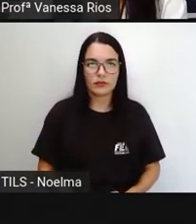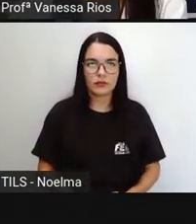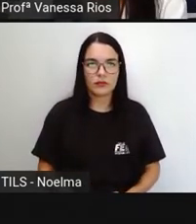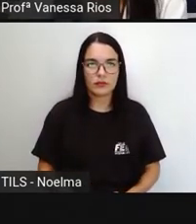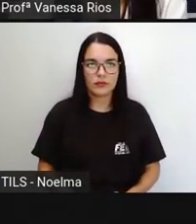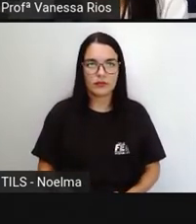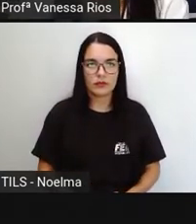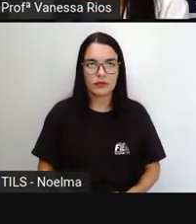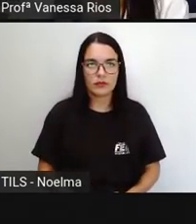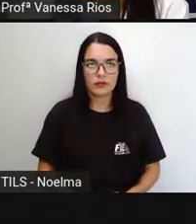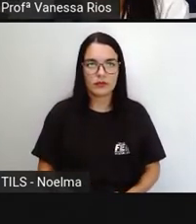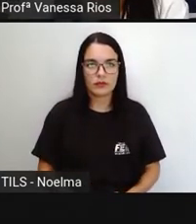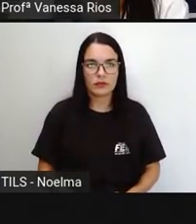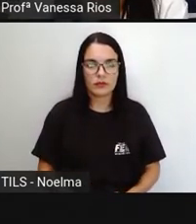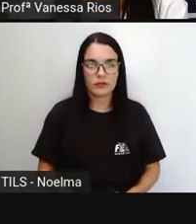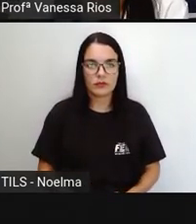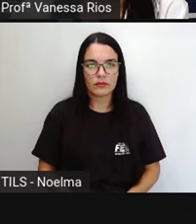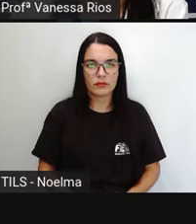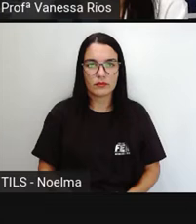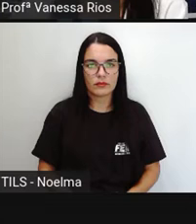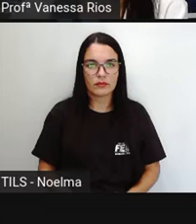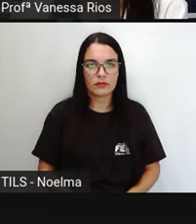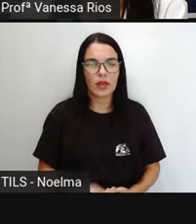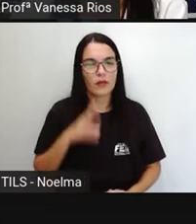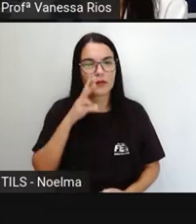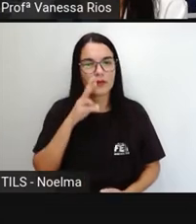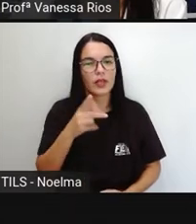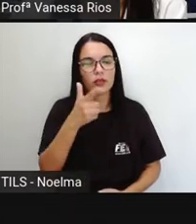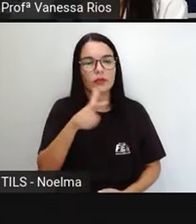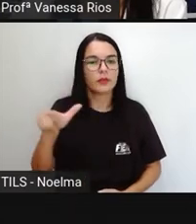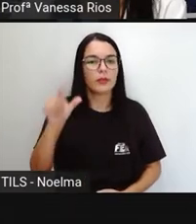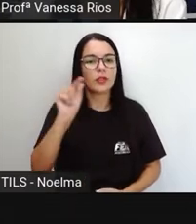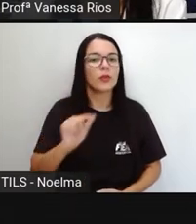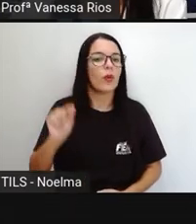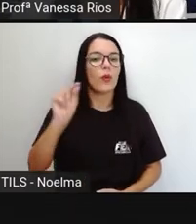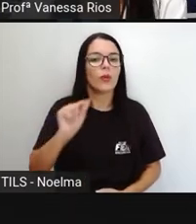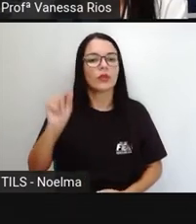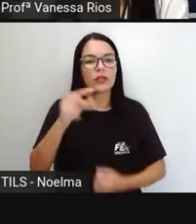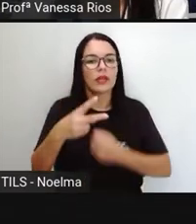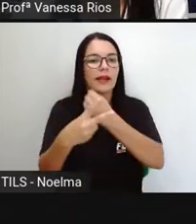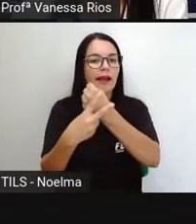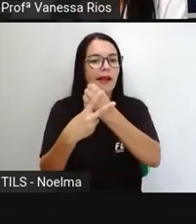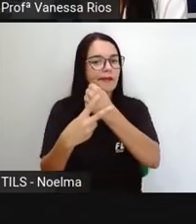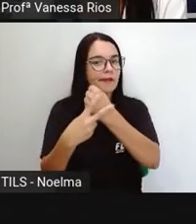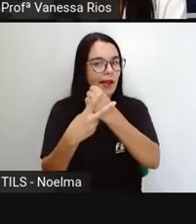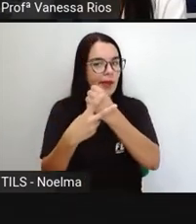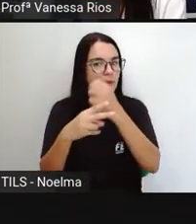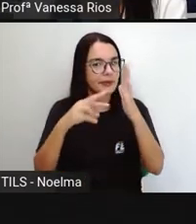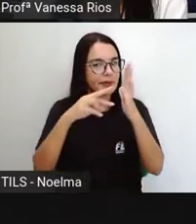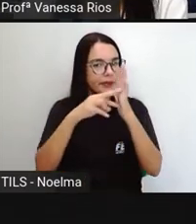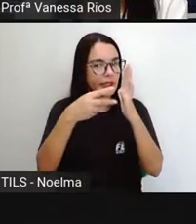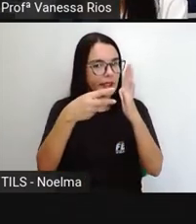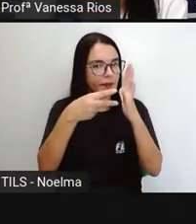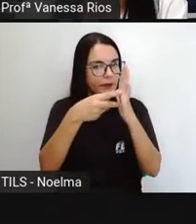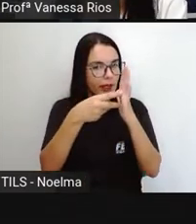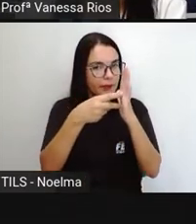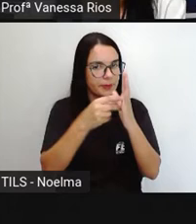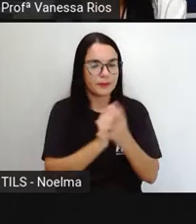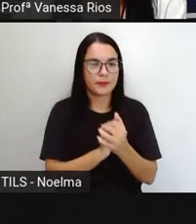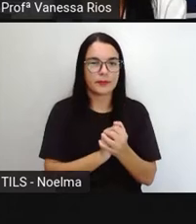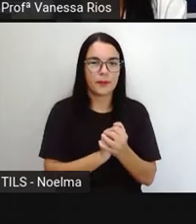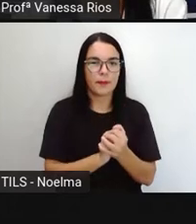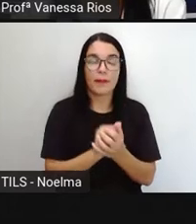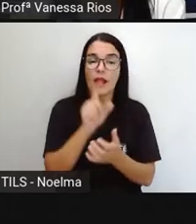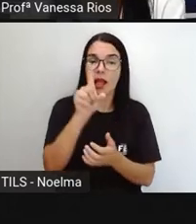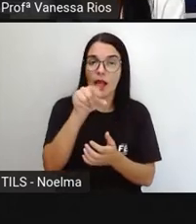Então vamos lá revisar sobre verbo. E a PRO começa revisando sobre a definição. O que é é verbo?